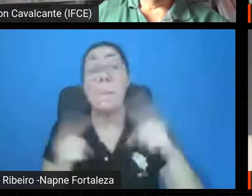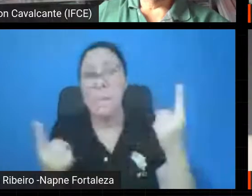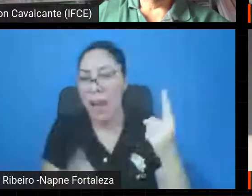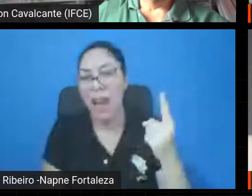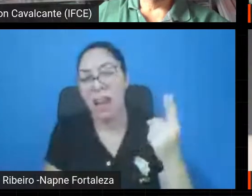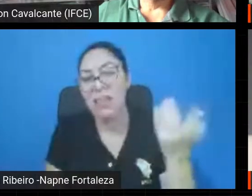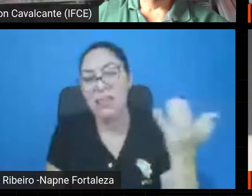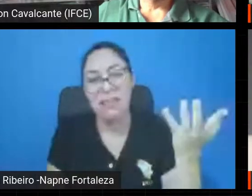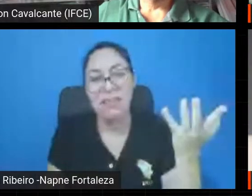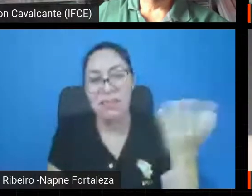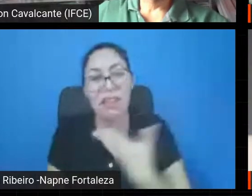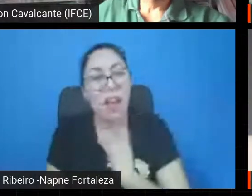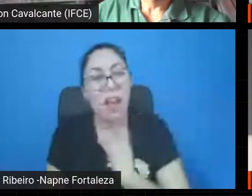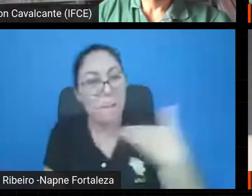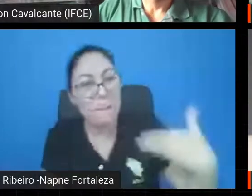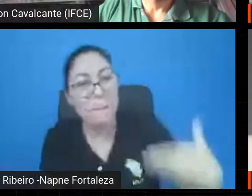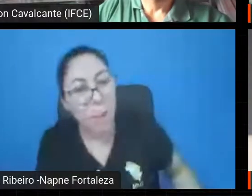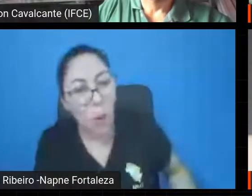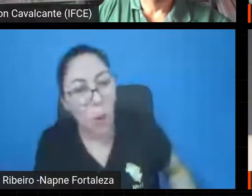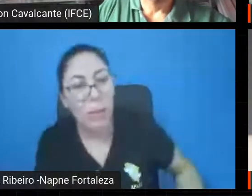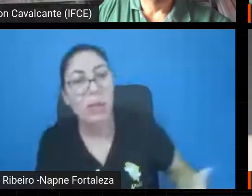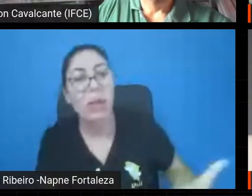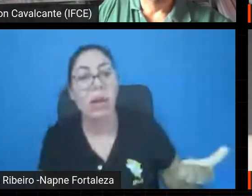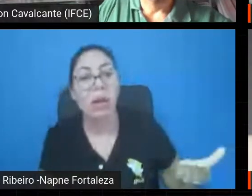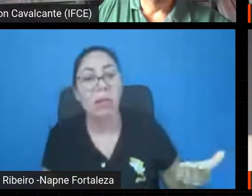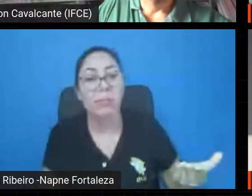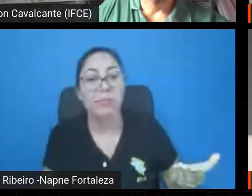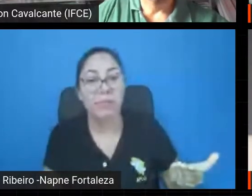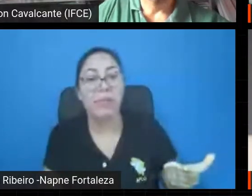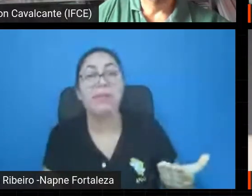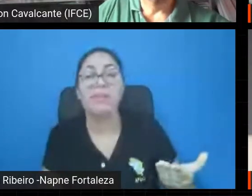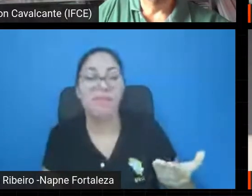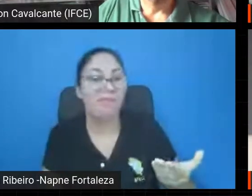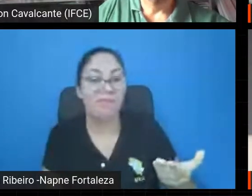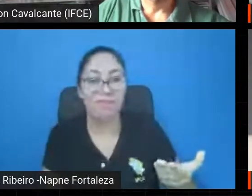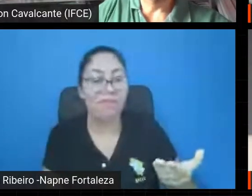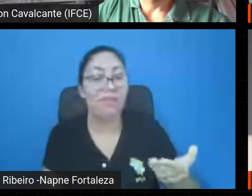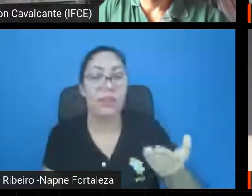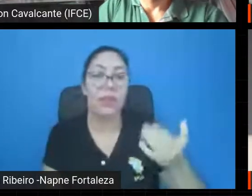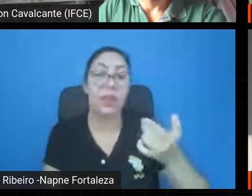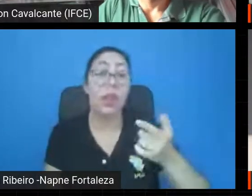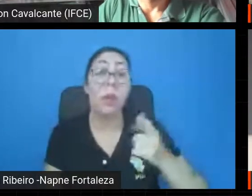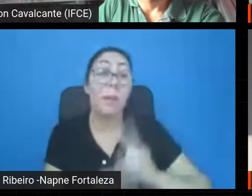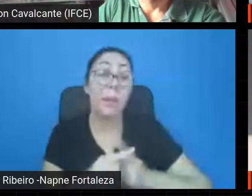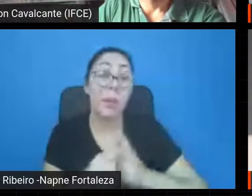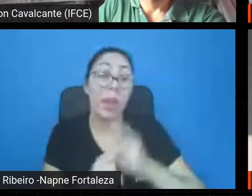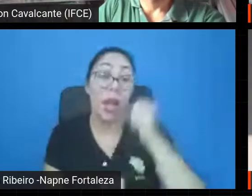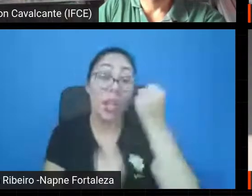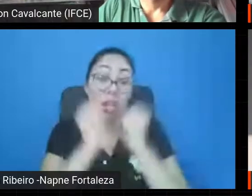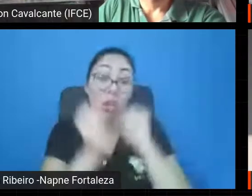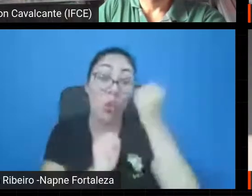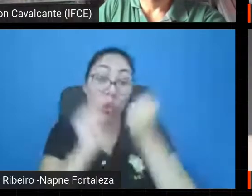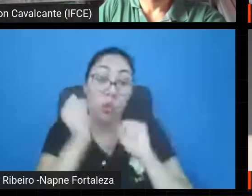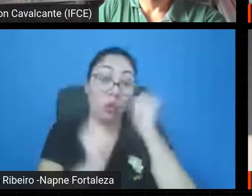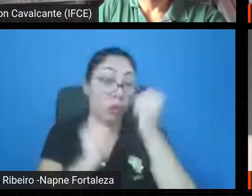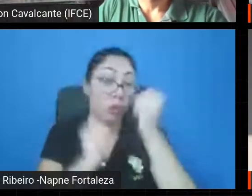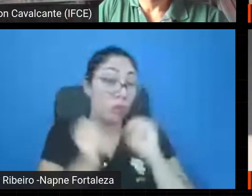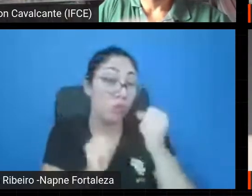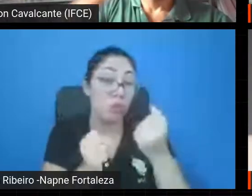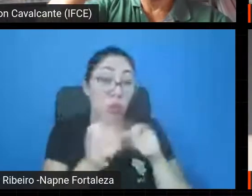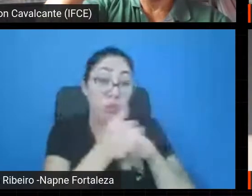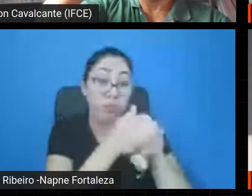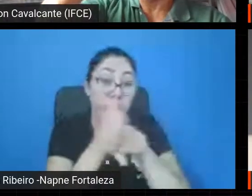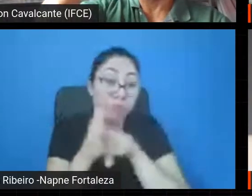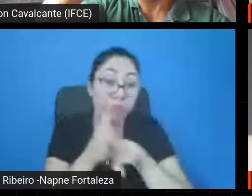não tem aplicação prática direta da astronomia na indústria, tem o contrário, aplicação da